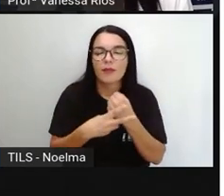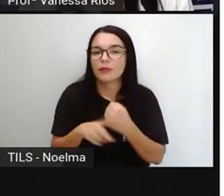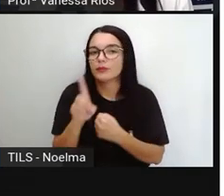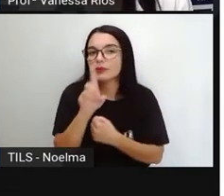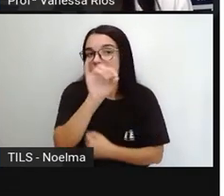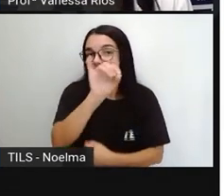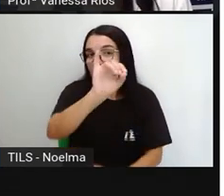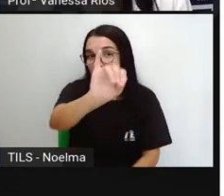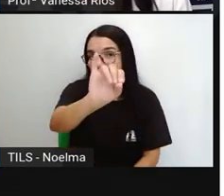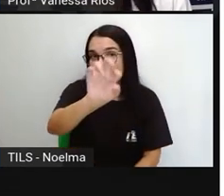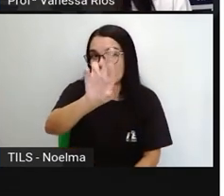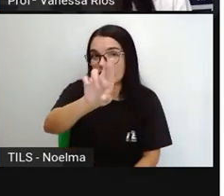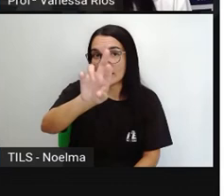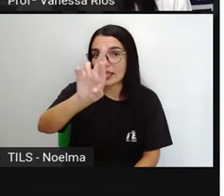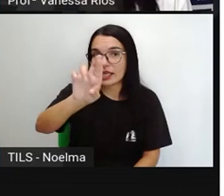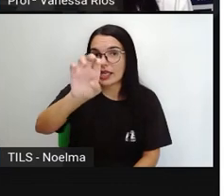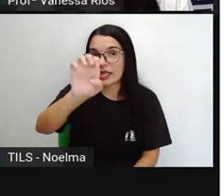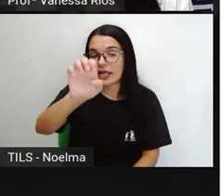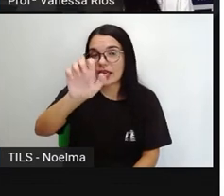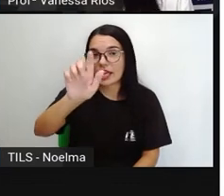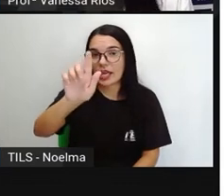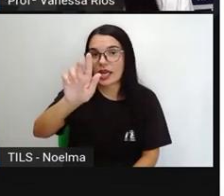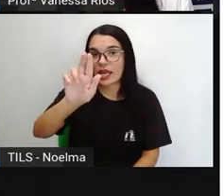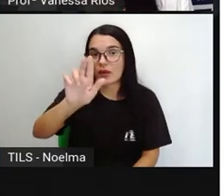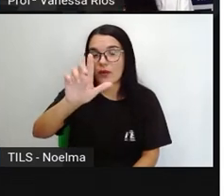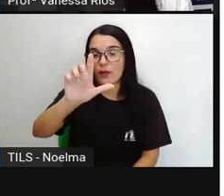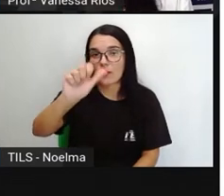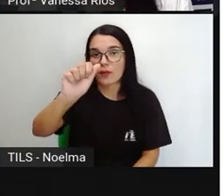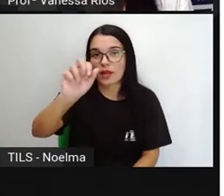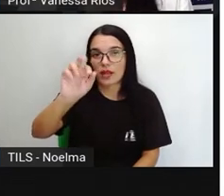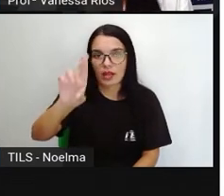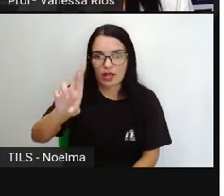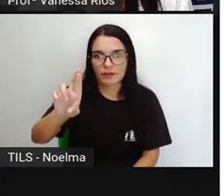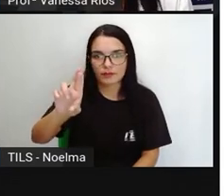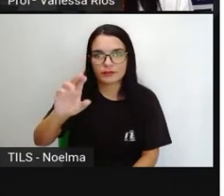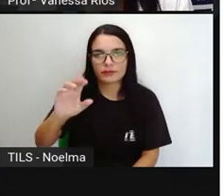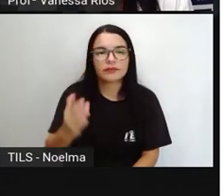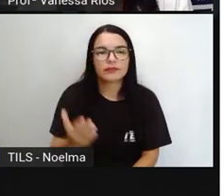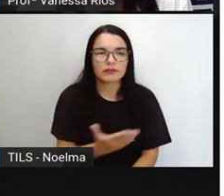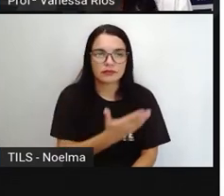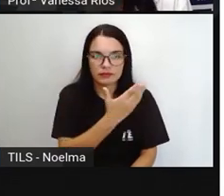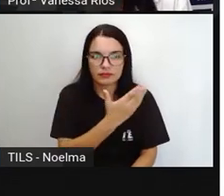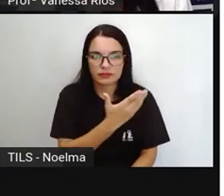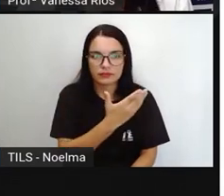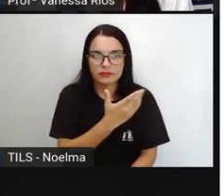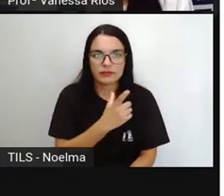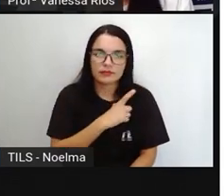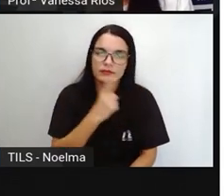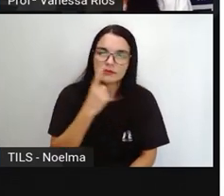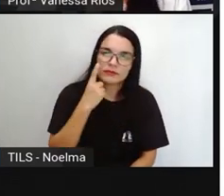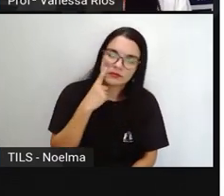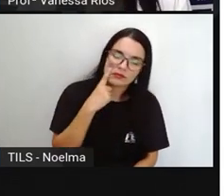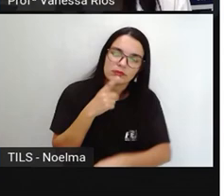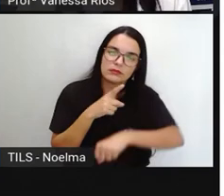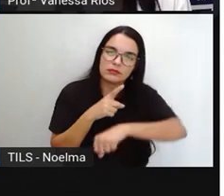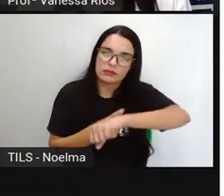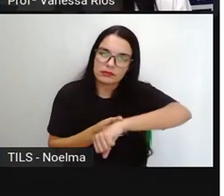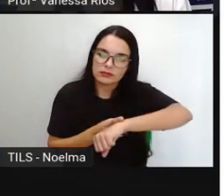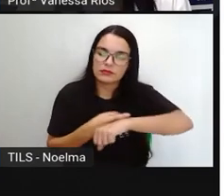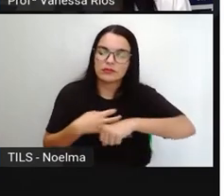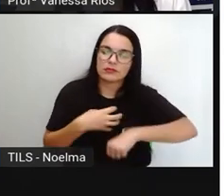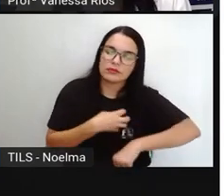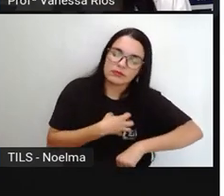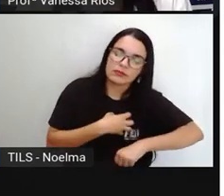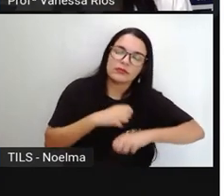ele vai sofrer alterações. Como no caso aí do verbo Ser. E dependendo do modo e do tempo, a gente já